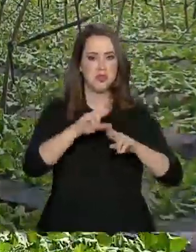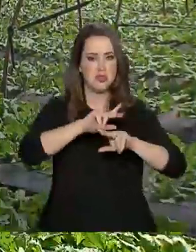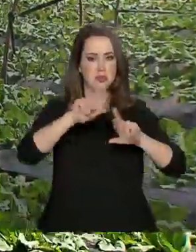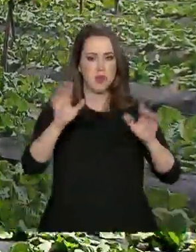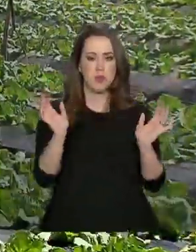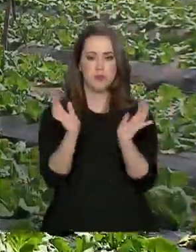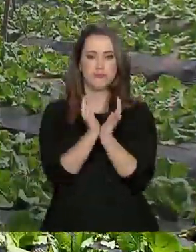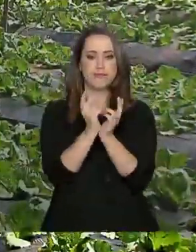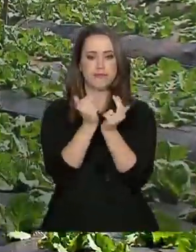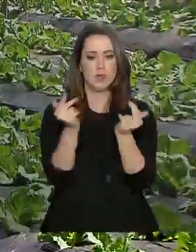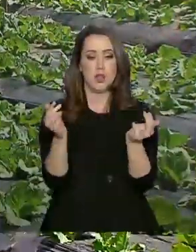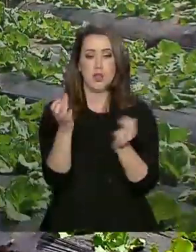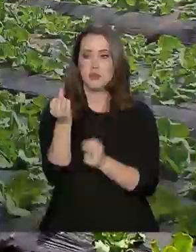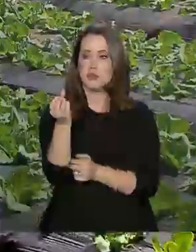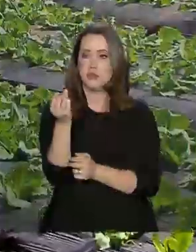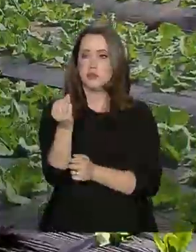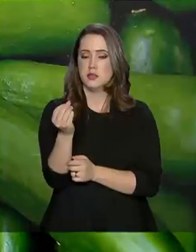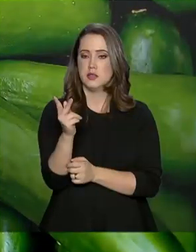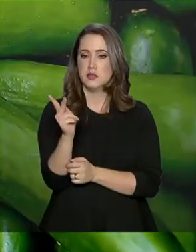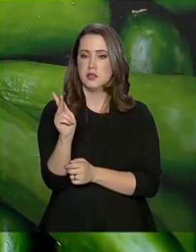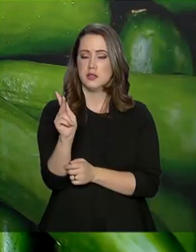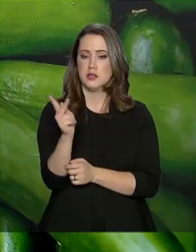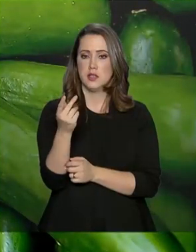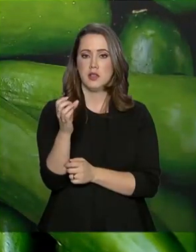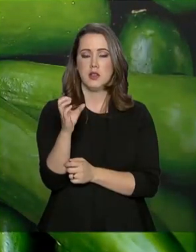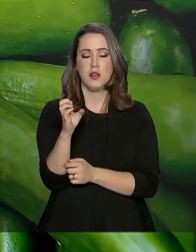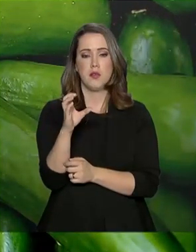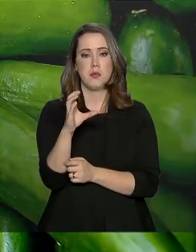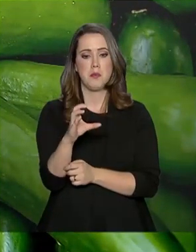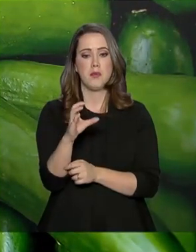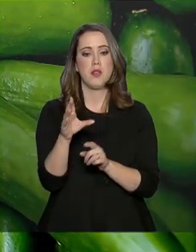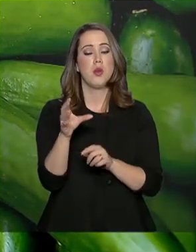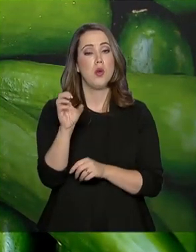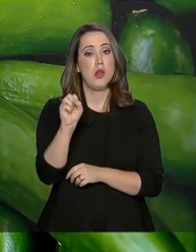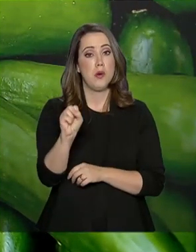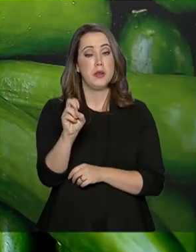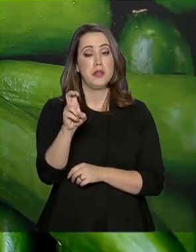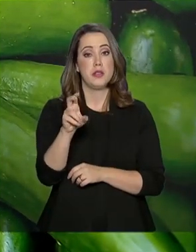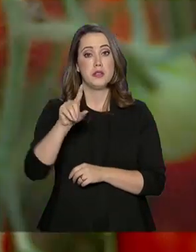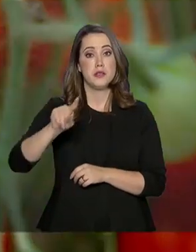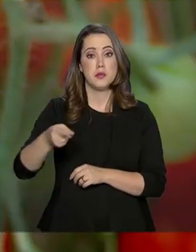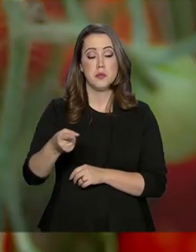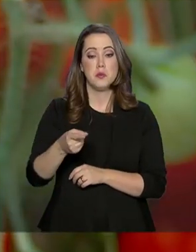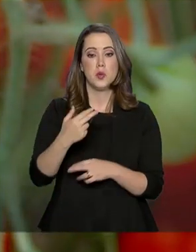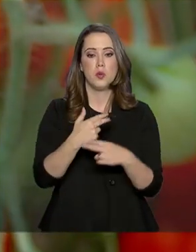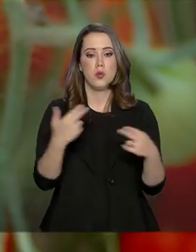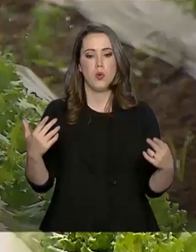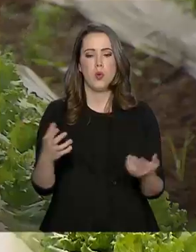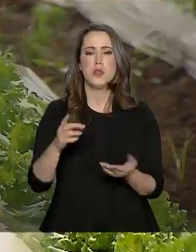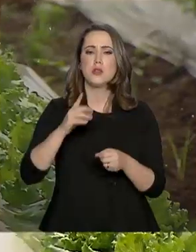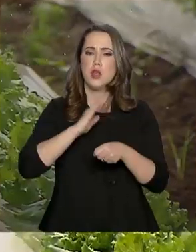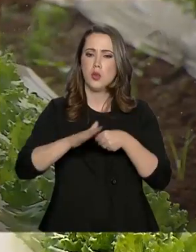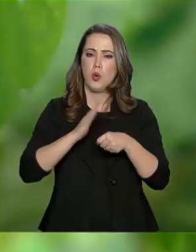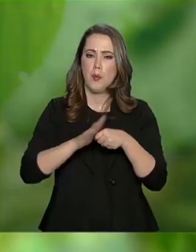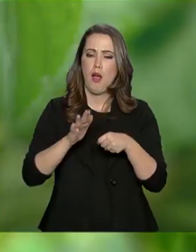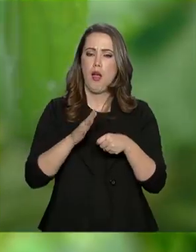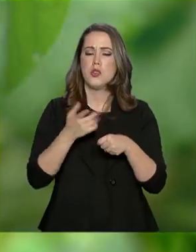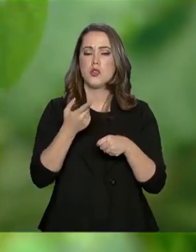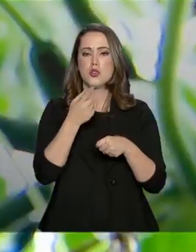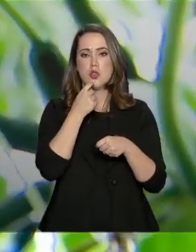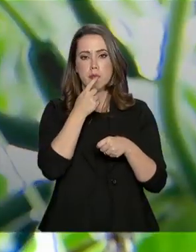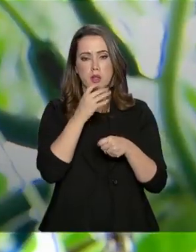de 60 hectares. A produção chega a 85 mil itens semanais. Tem tomates, alface,